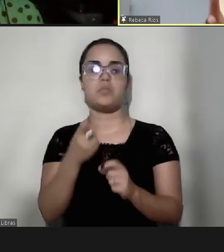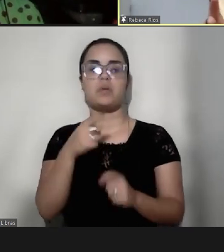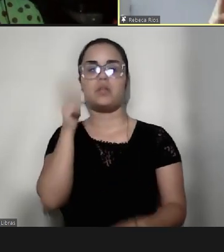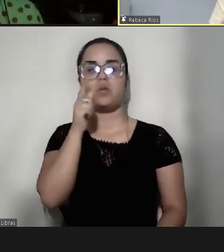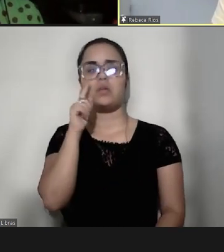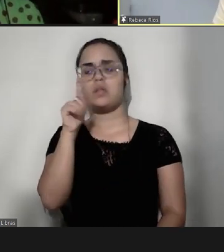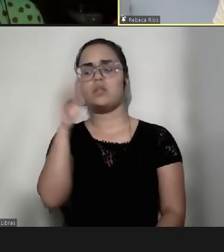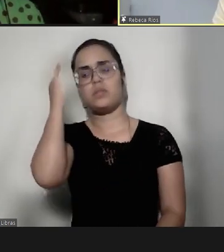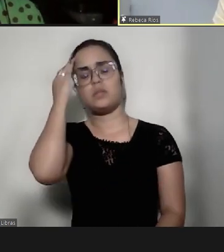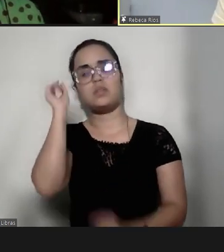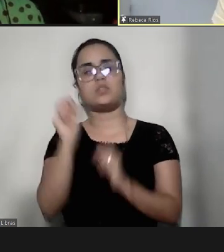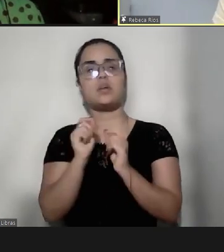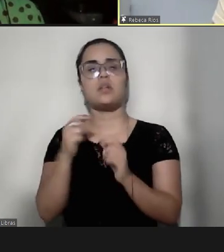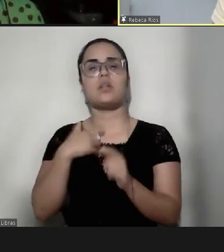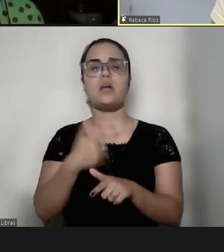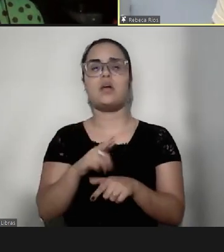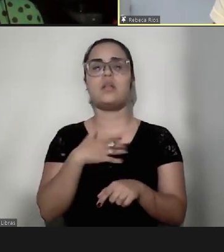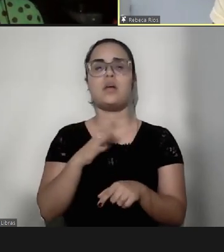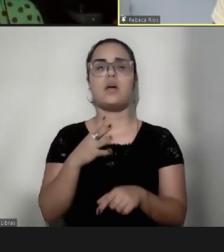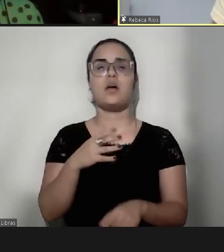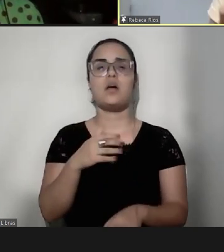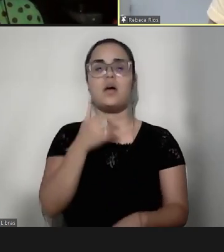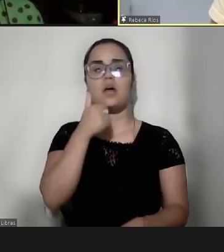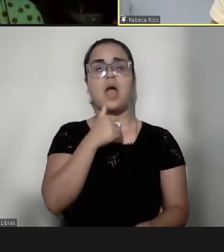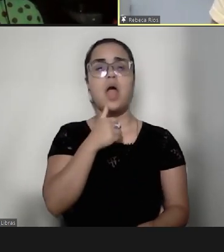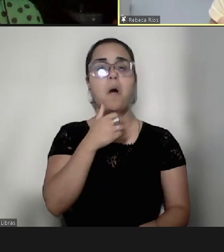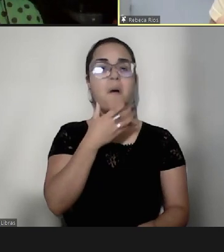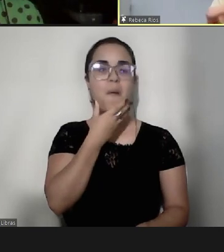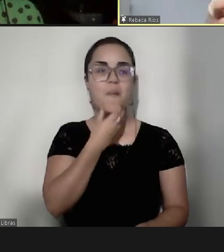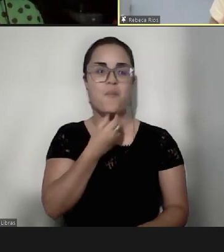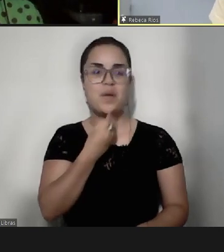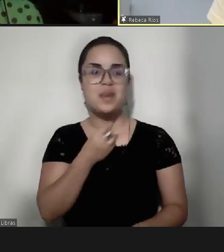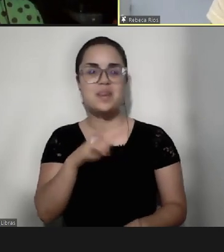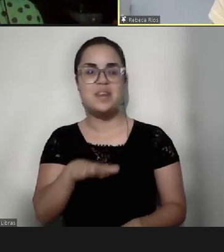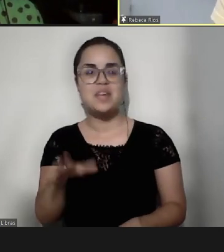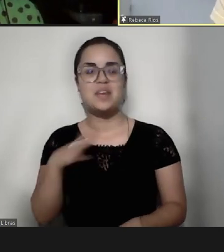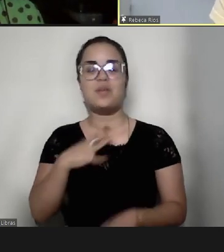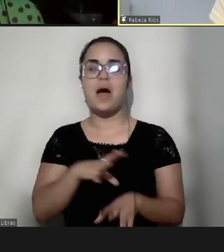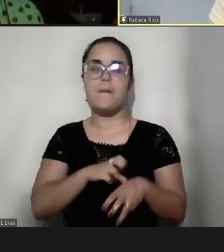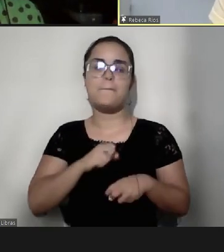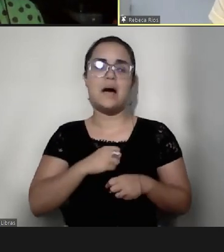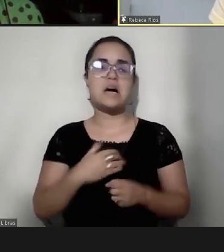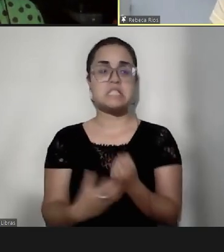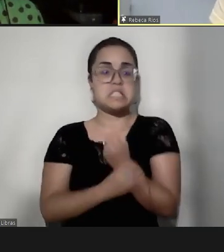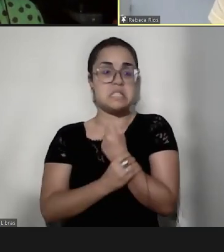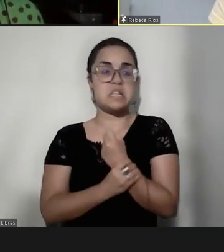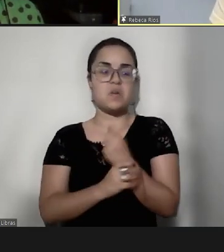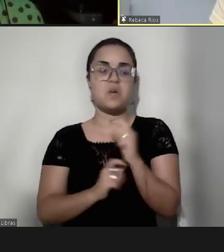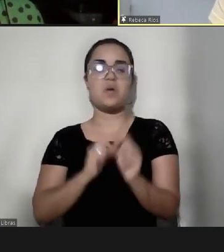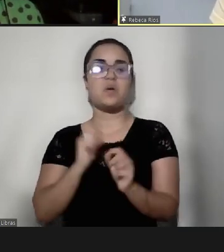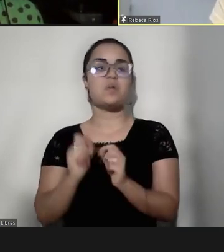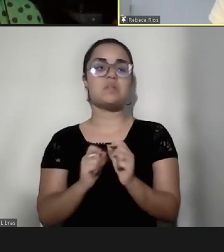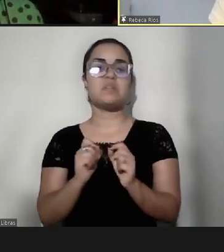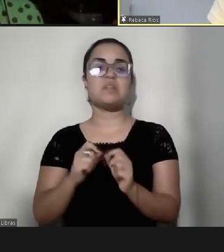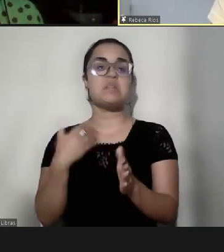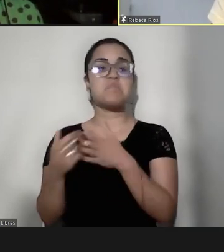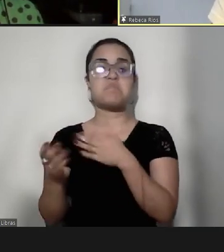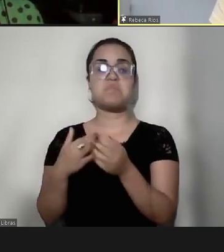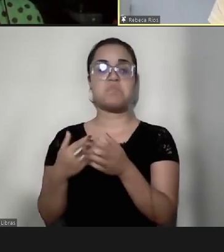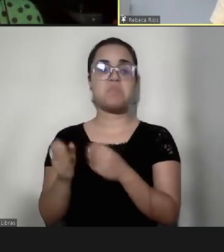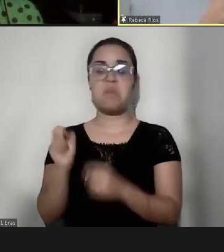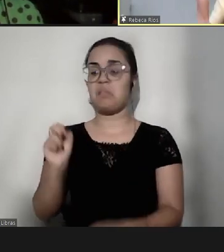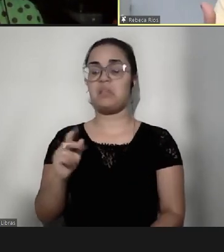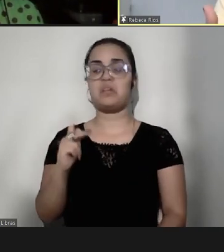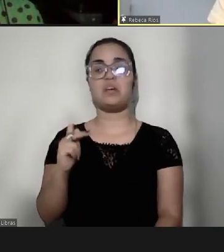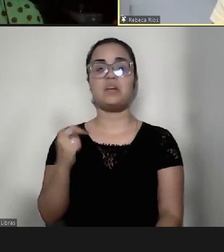muito bem aquilo que, pra ele, ele é um menino tão amado, tão feliz, tão seguro de si, né, que ele fala, tá tudo bem,